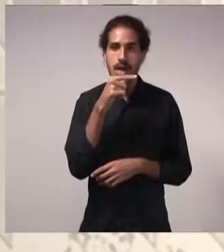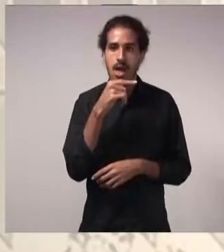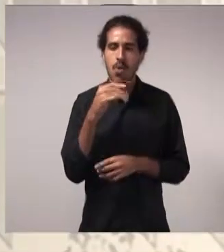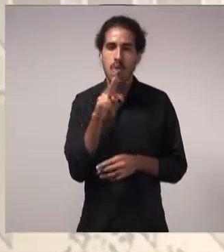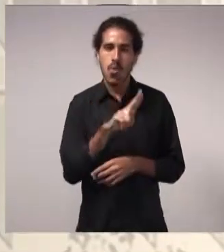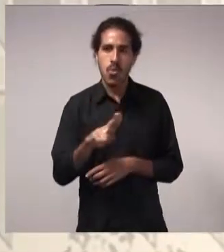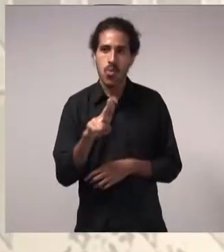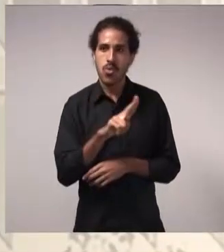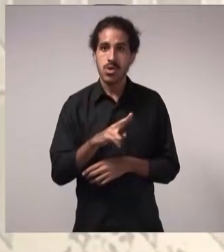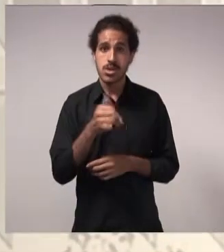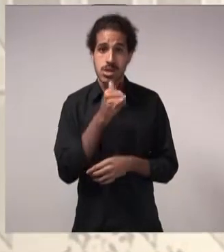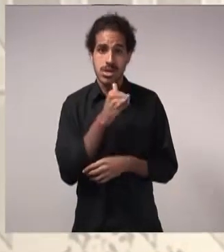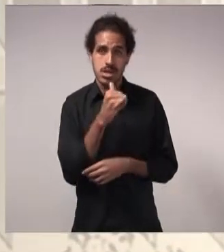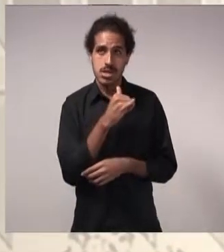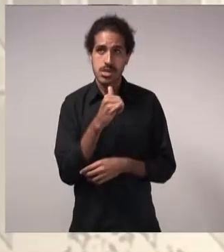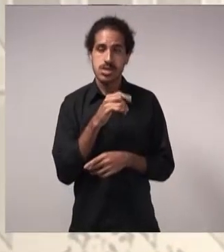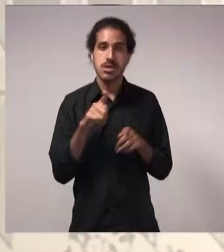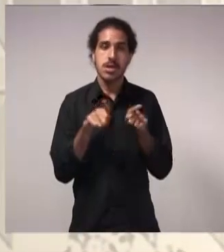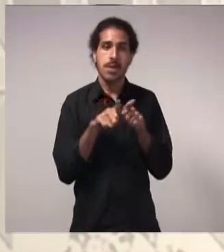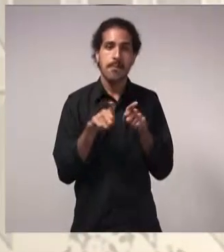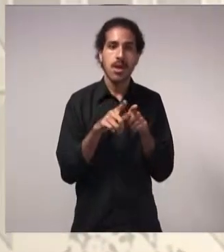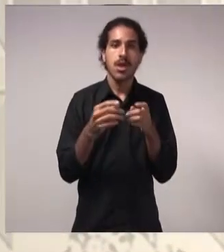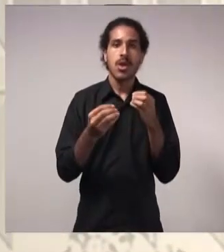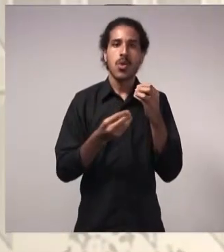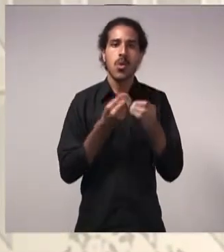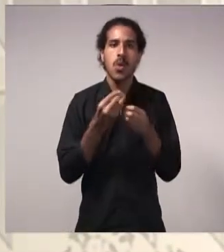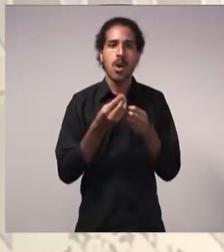insumos no tratamento e despesas de pessoal.